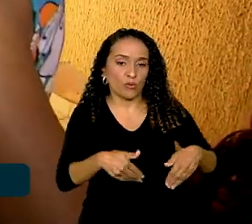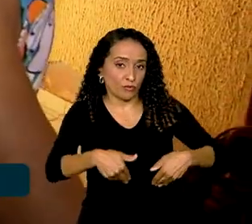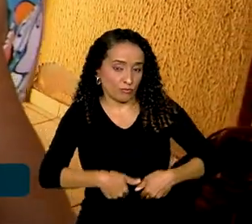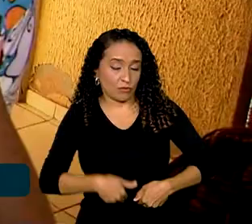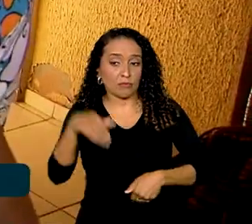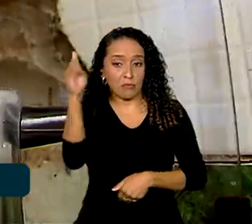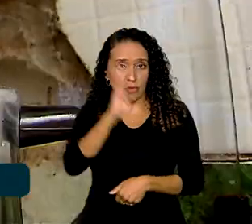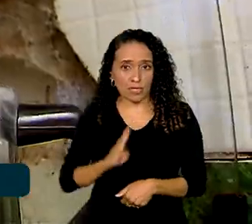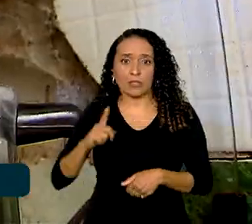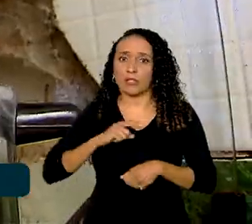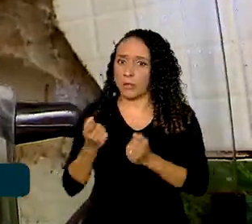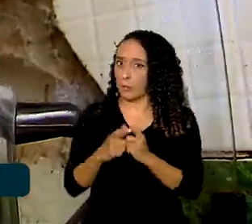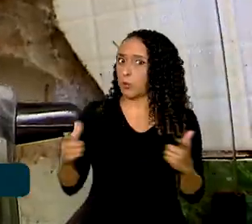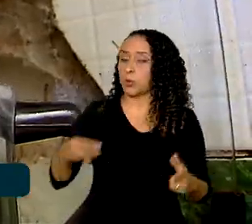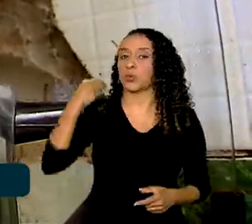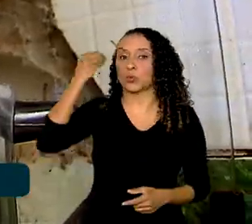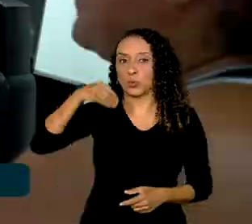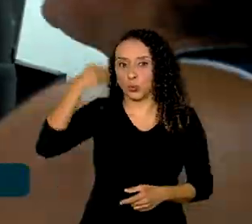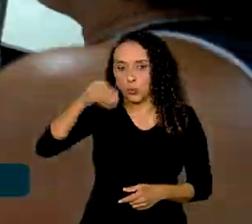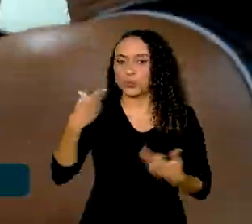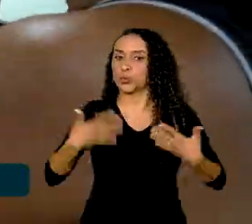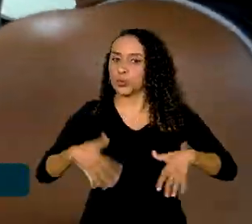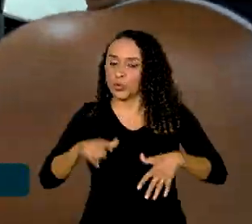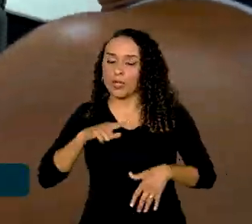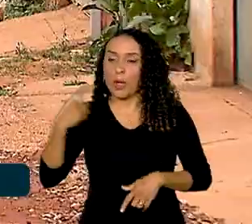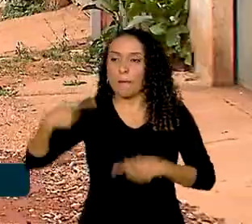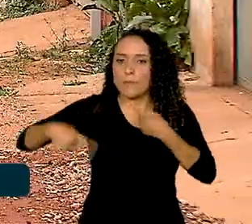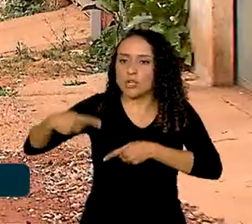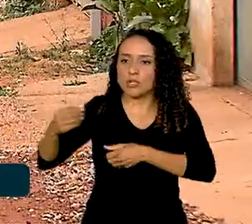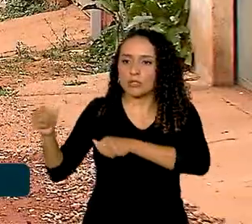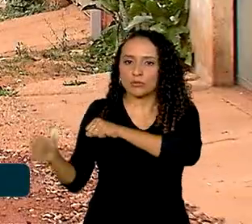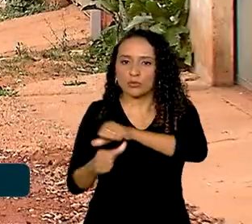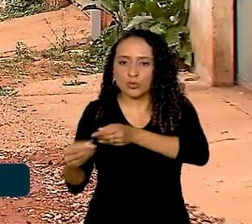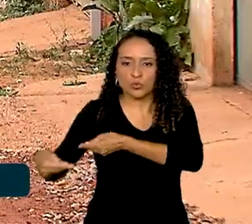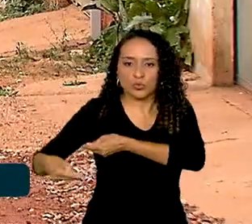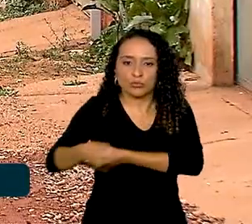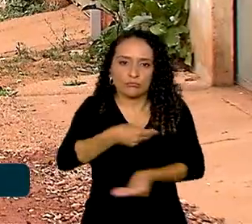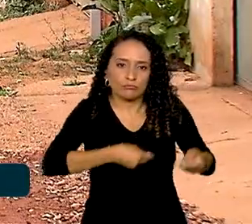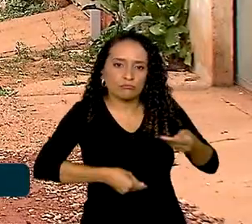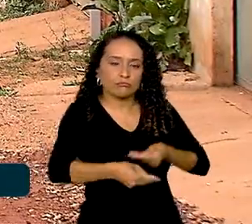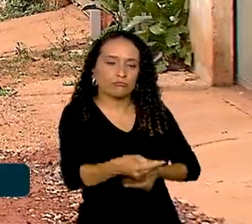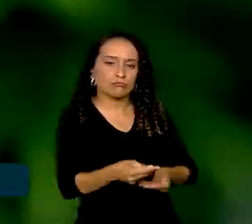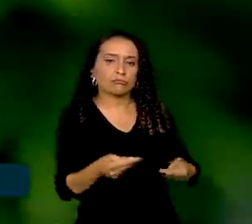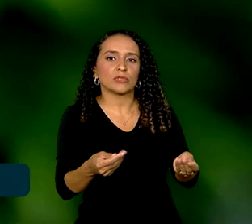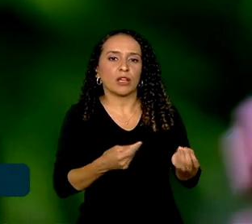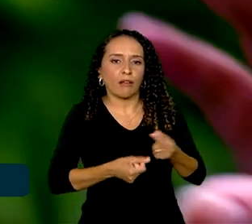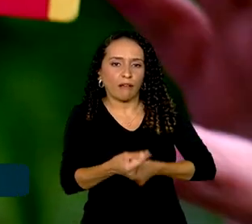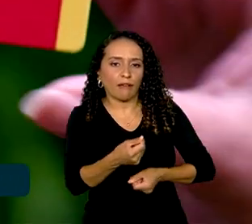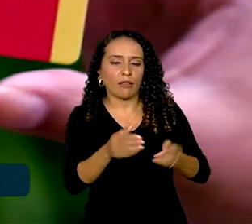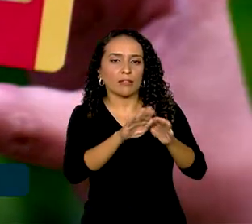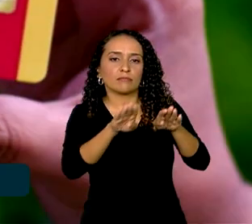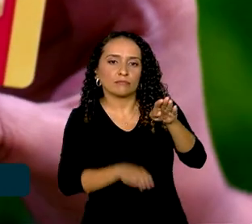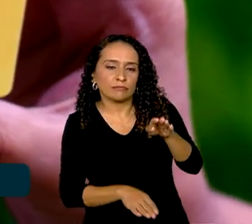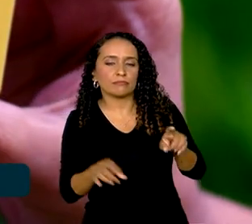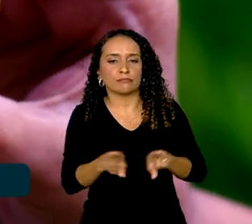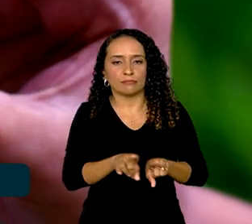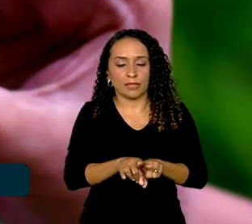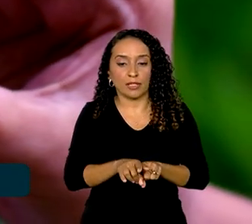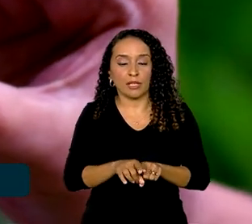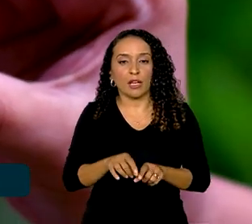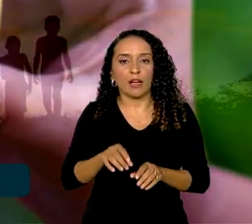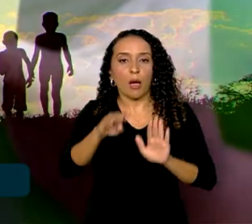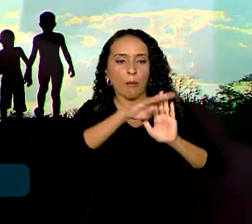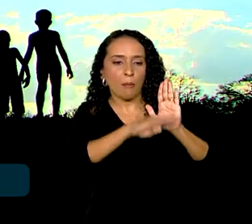O Brasil tem ampla experiência em políticas de transferência de renda e redução da pobreza e desigualdades. O programa Bolsa